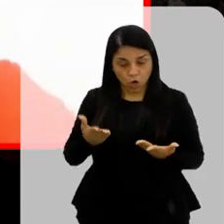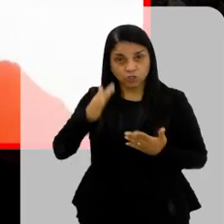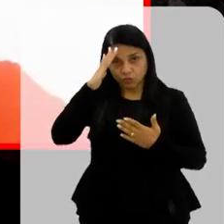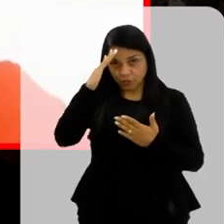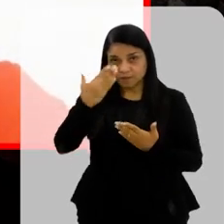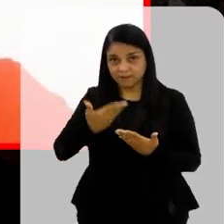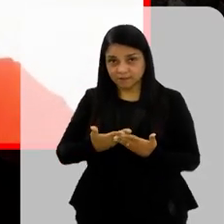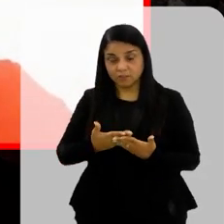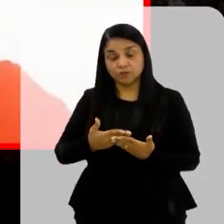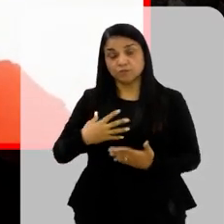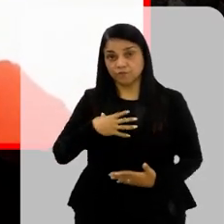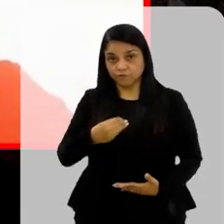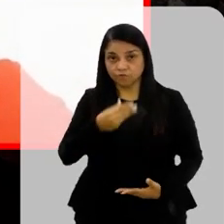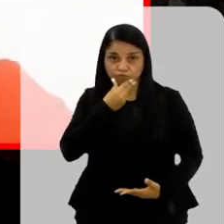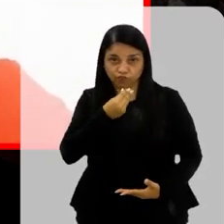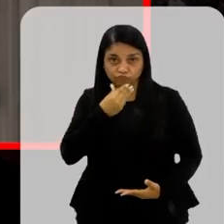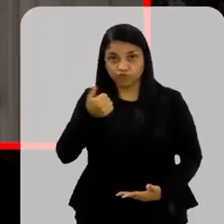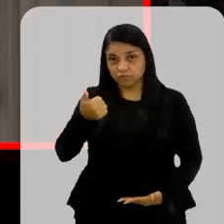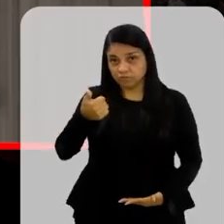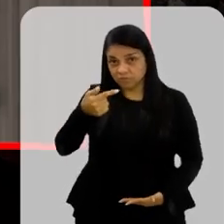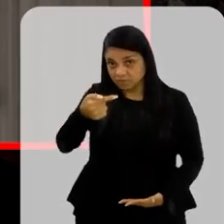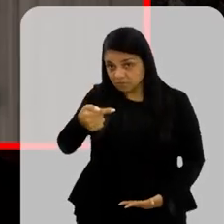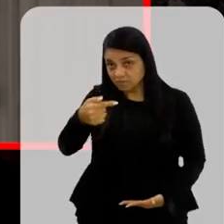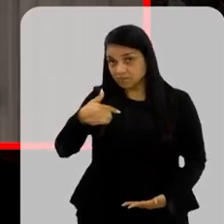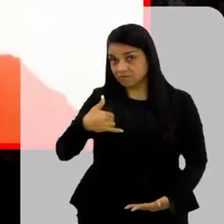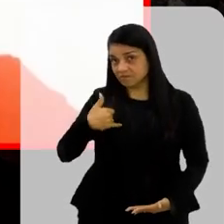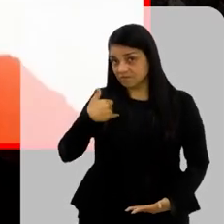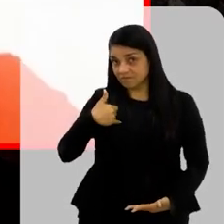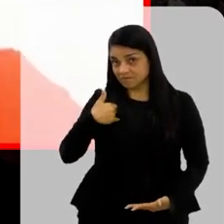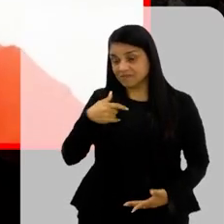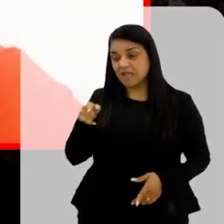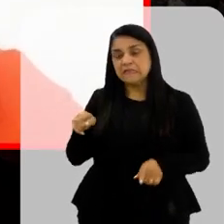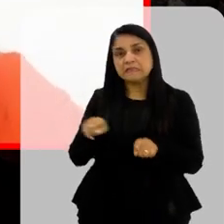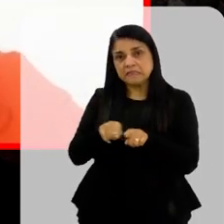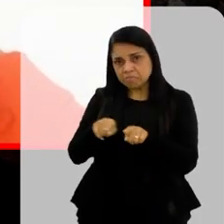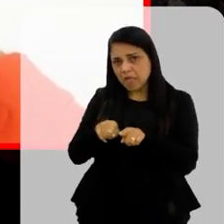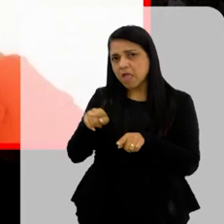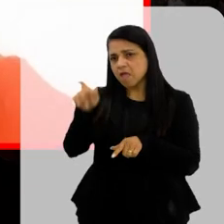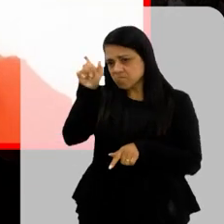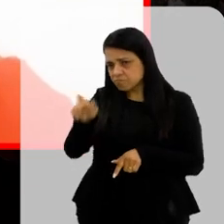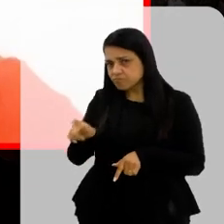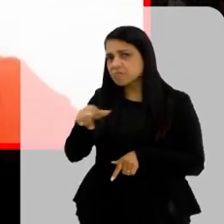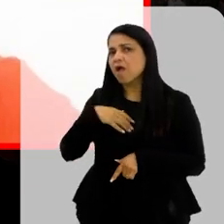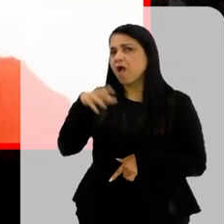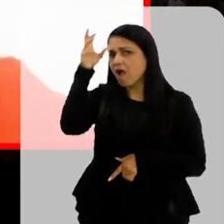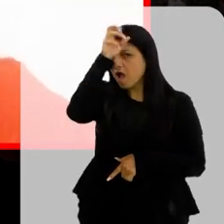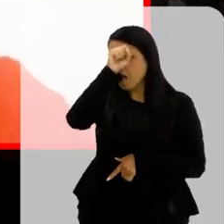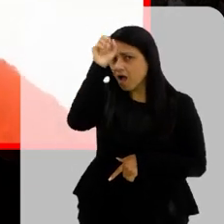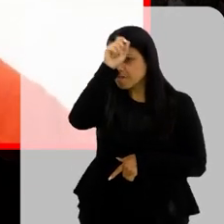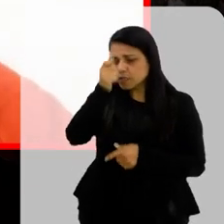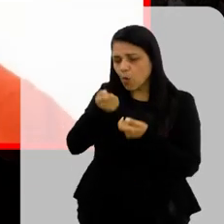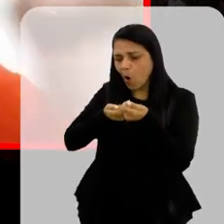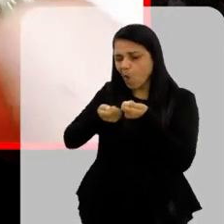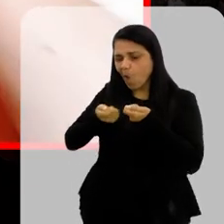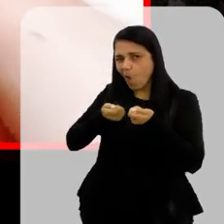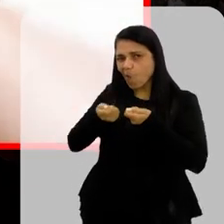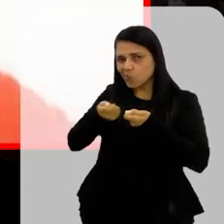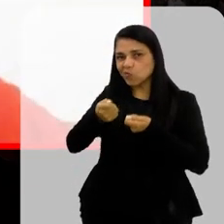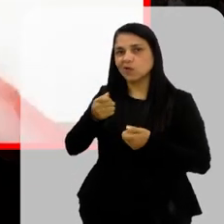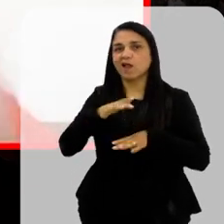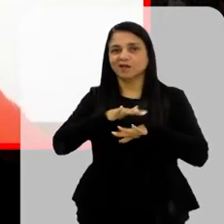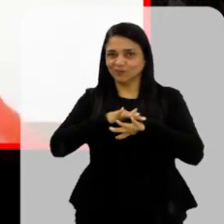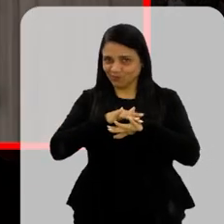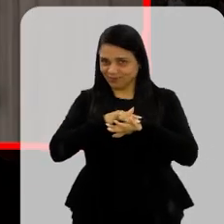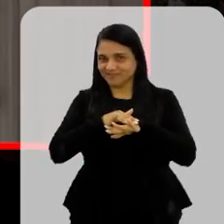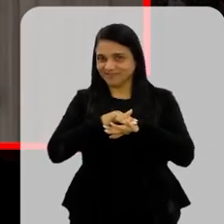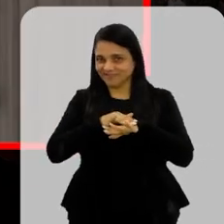Graças a Deus O meu filho Já tem 17 anos Então Ele também Aprendeu A dominar A doença A dominar Na palavra